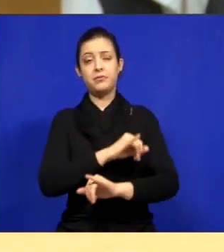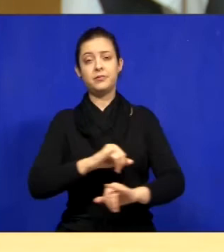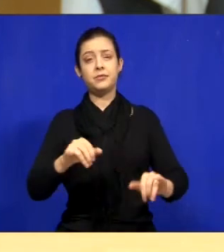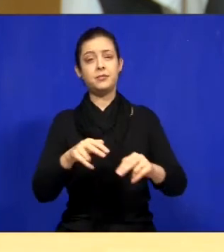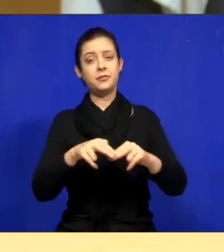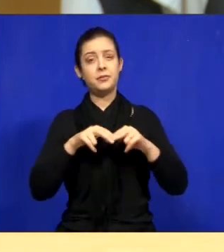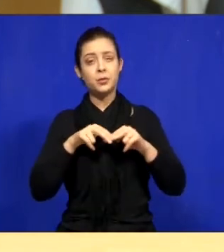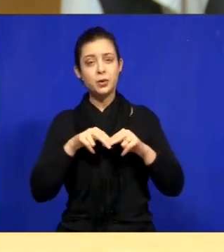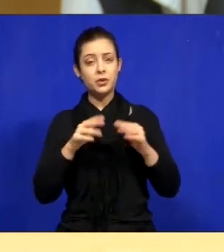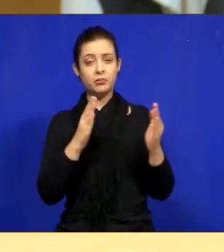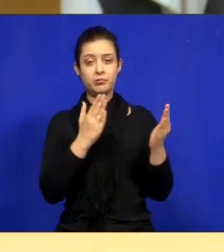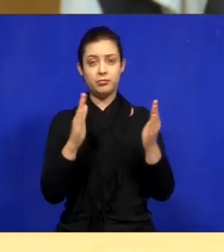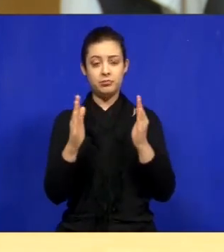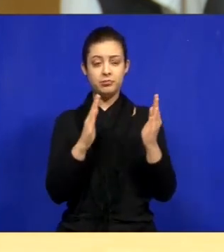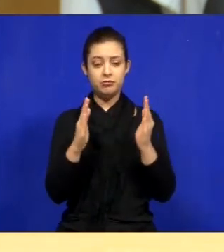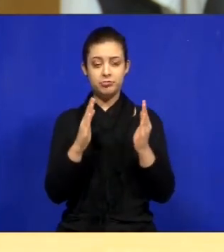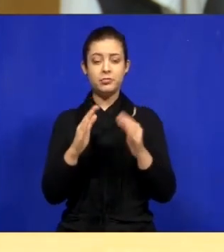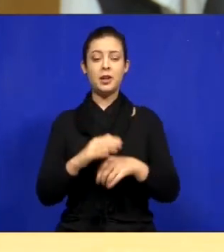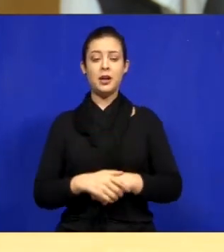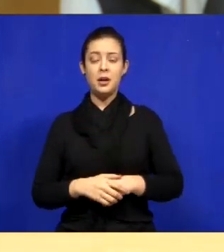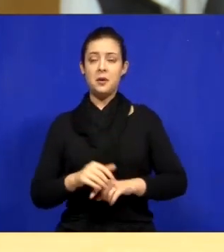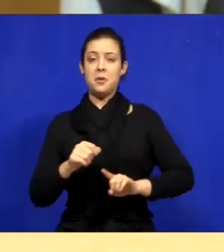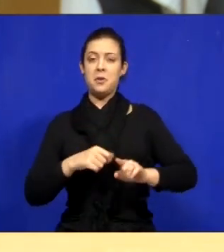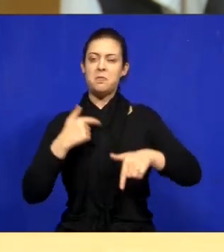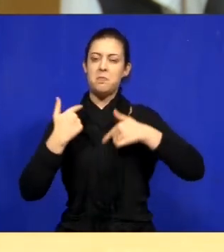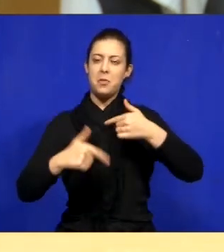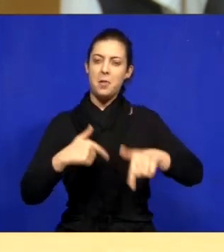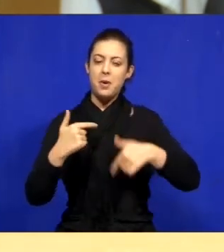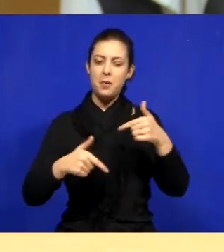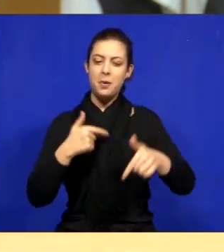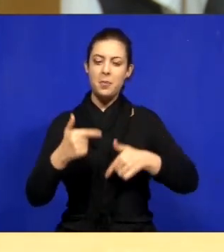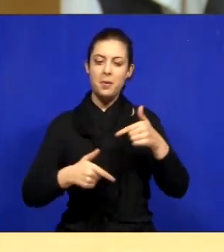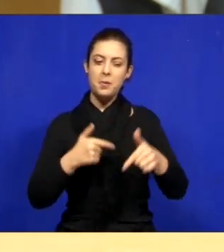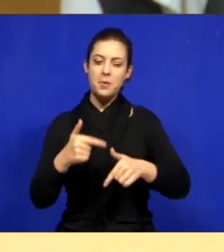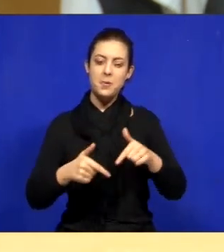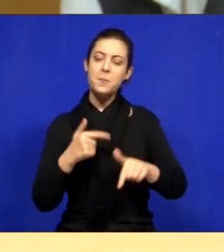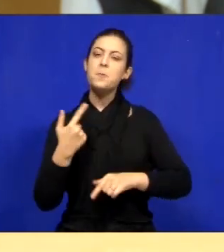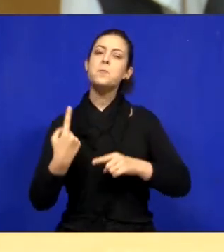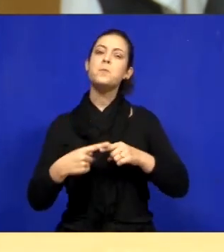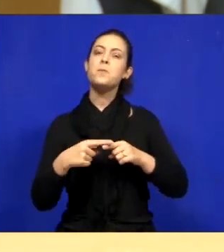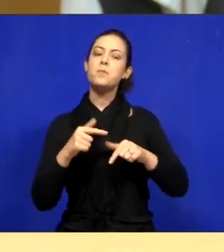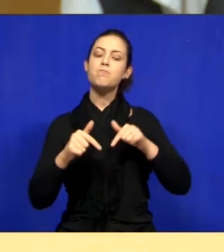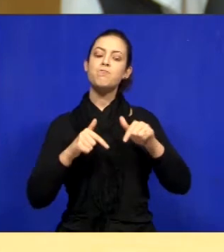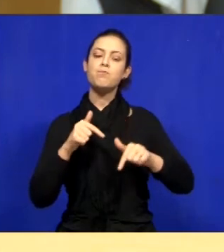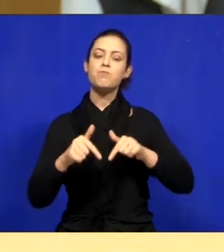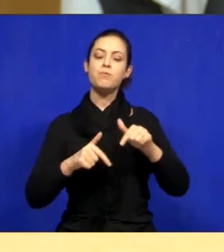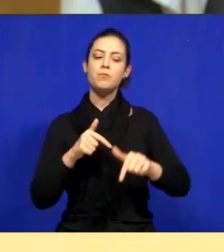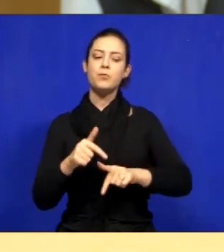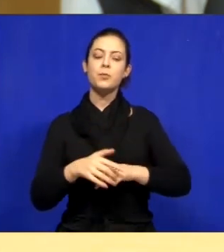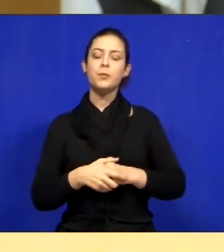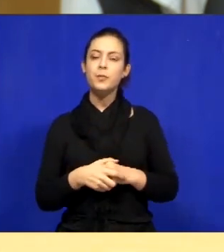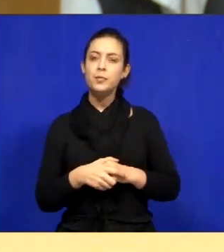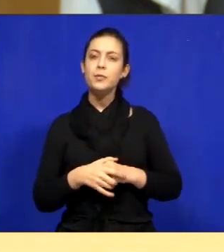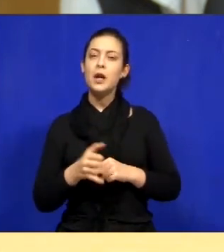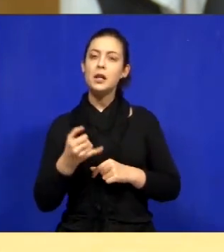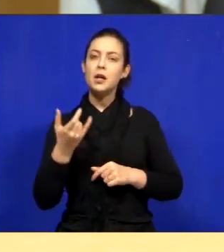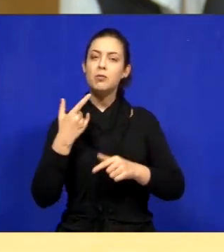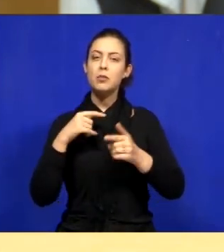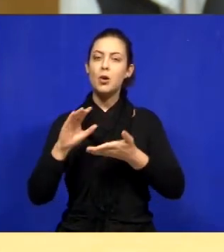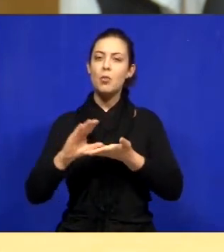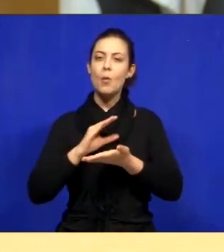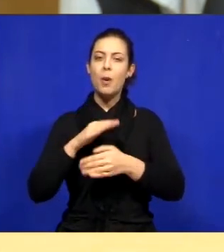foi um mês de recesso e um mês muito bem trabalhado porque a verdade se eu ganho